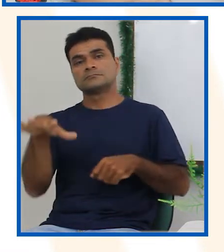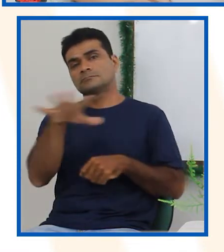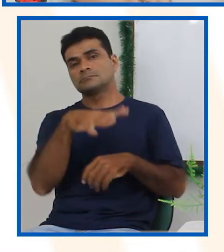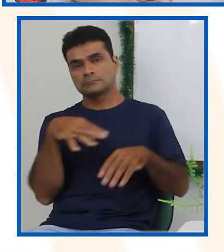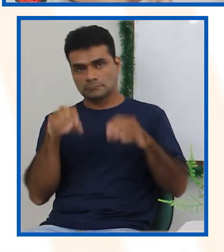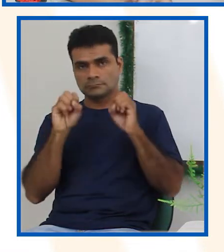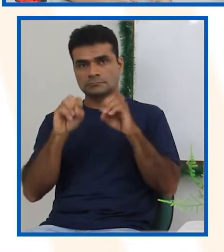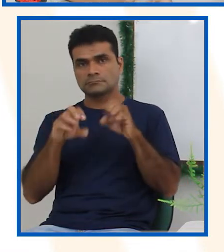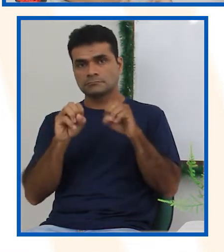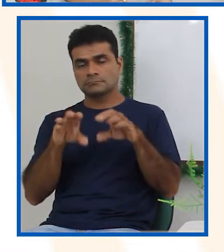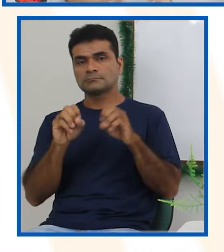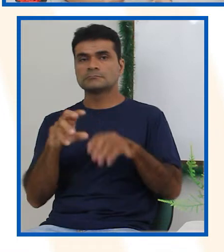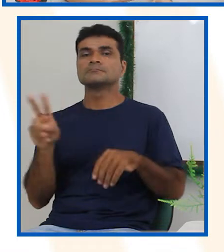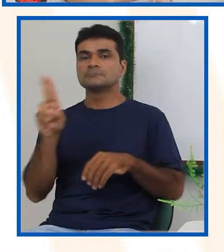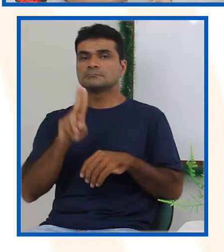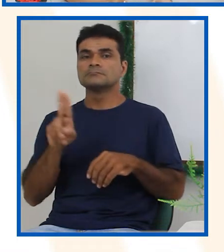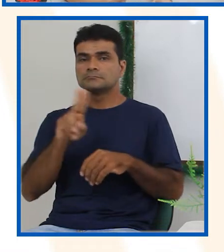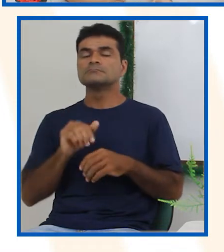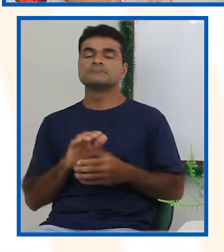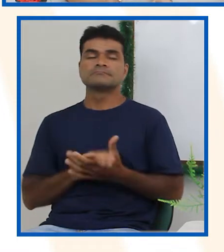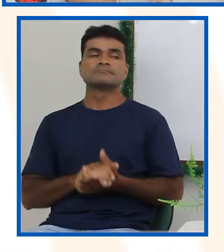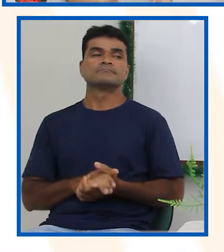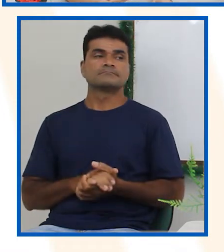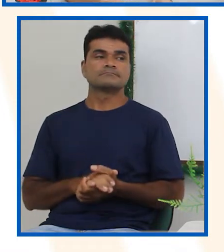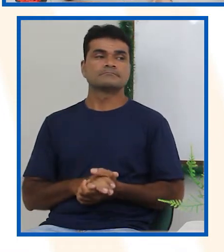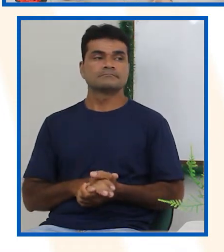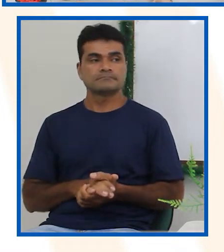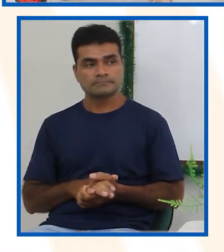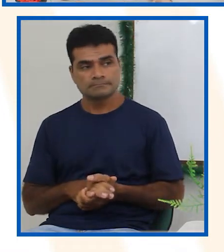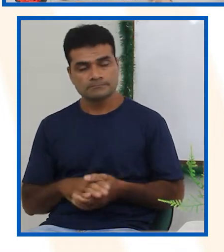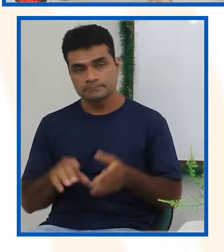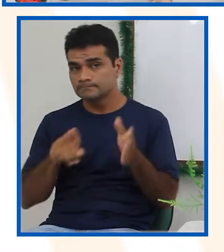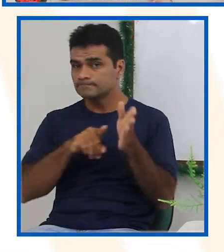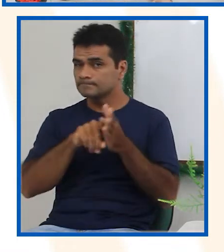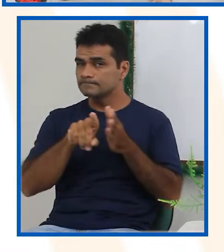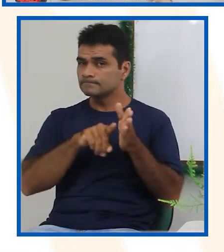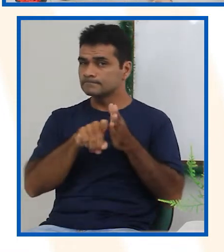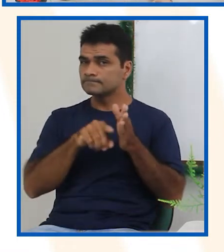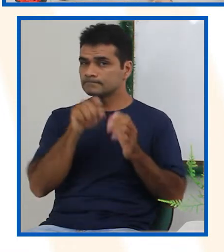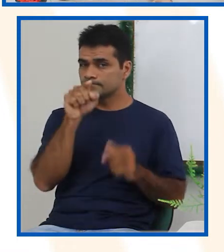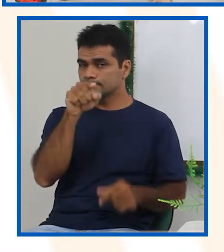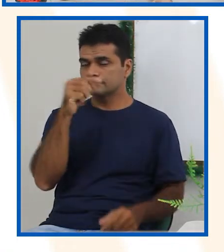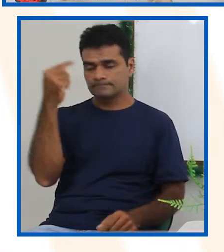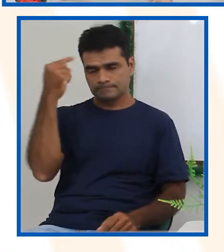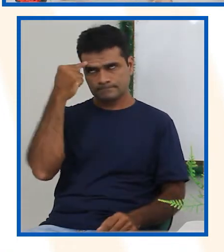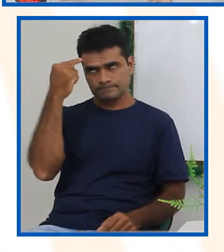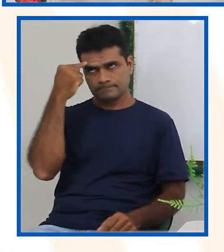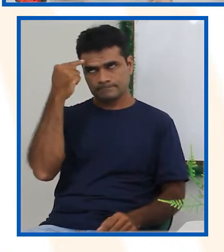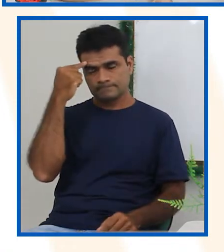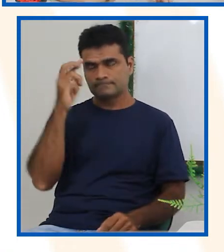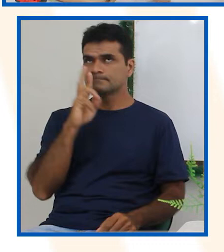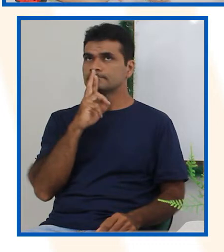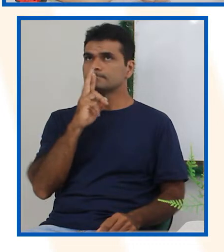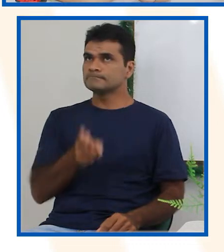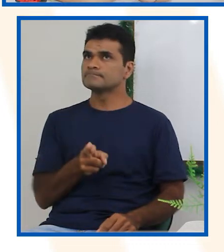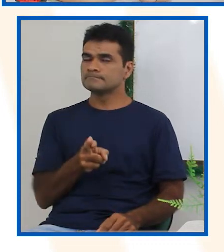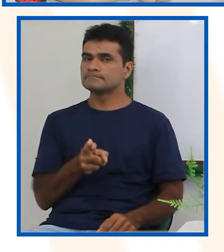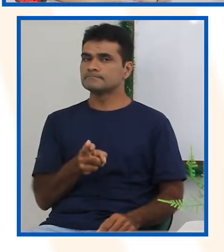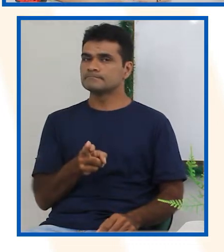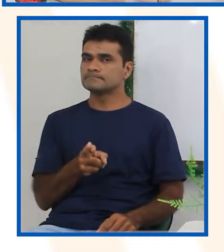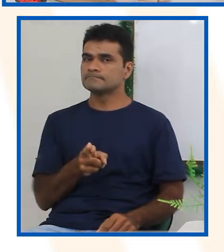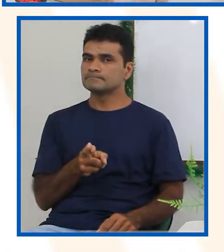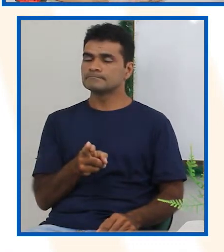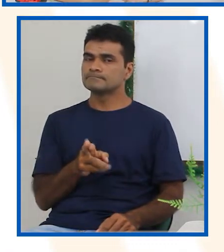trouxe, olha só. Algumas perguntinhas que a gente vai precisar pensar pra responder. Mas não